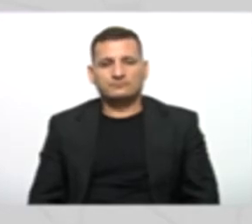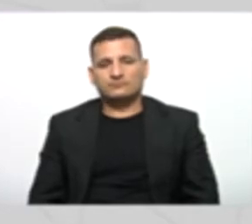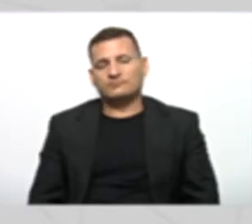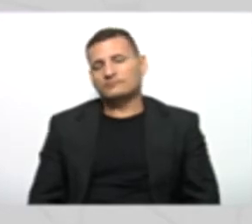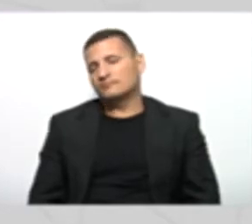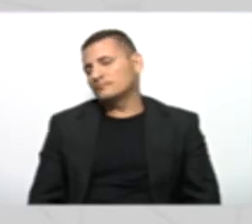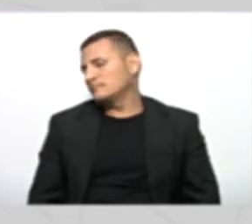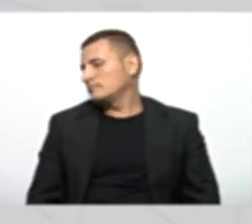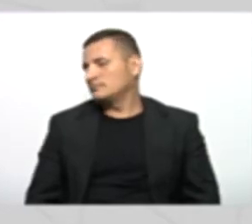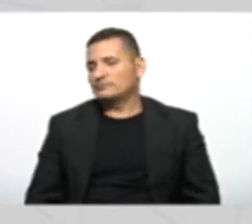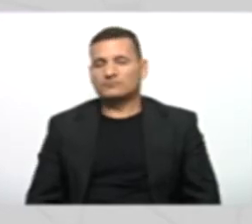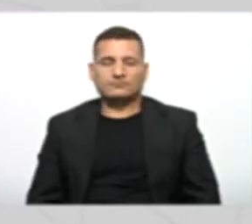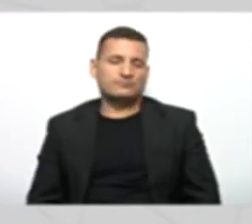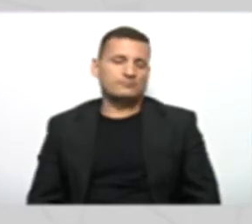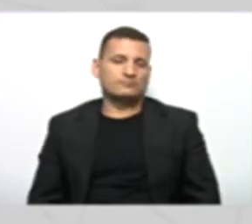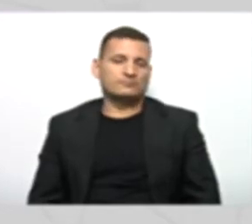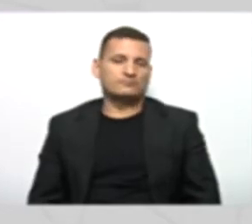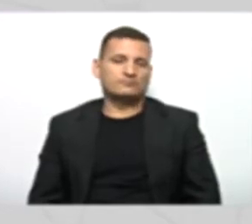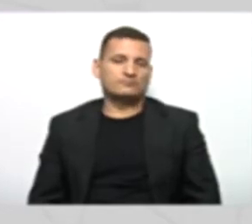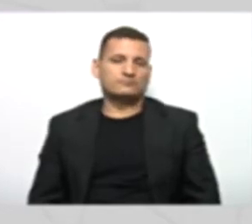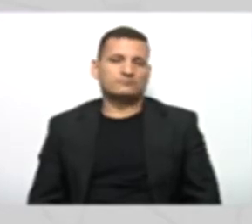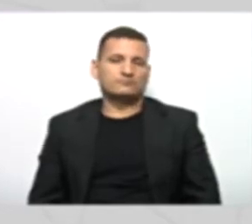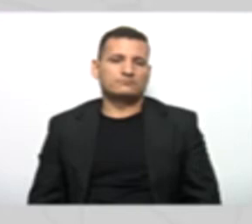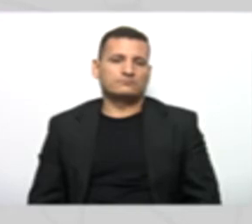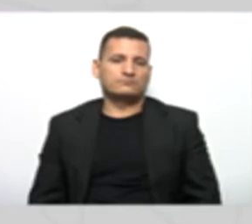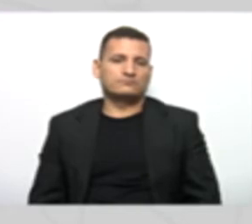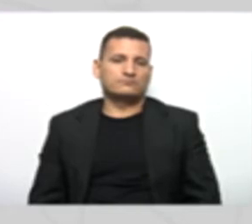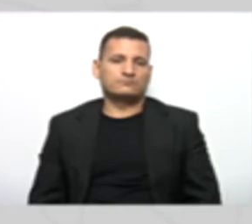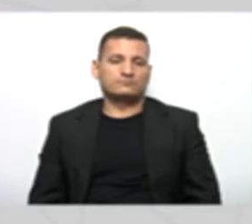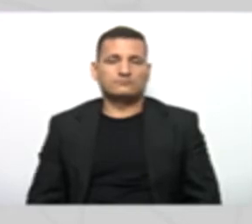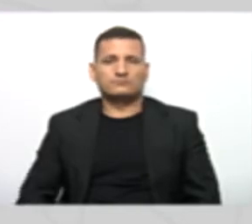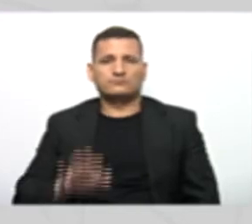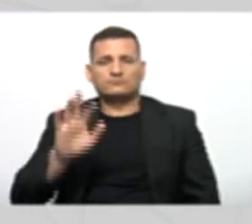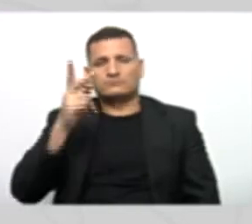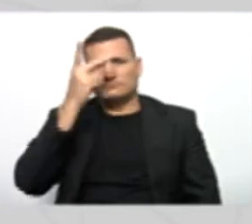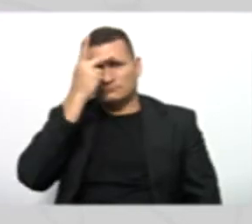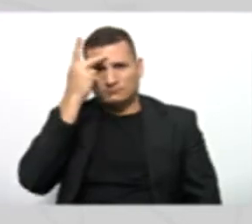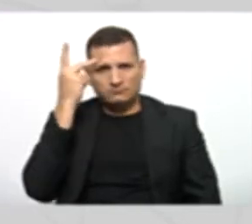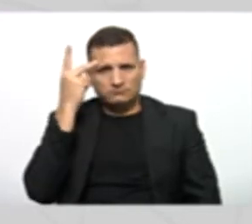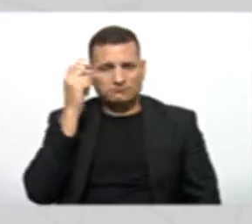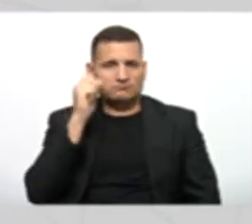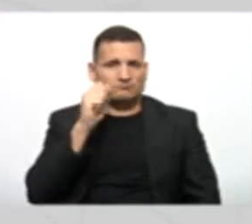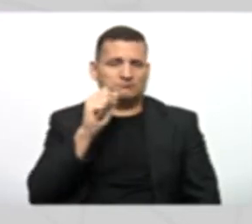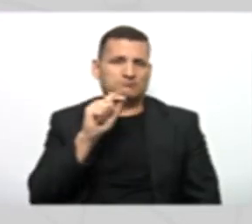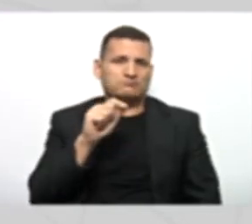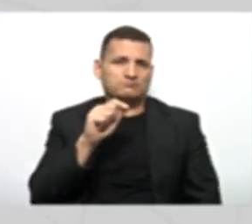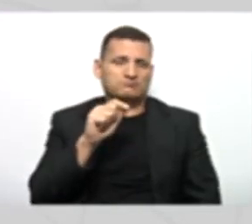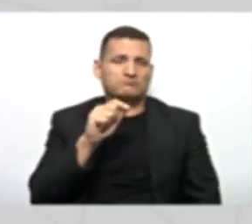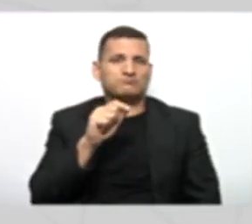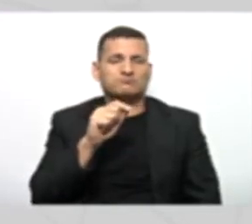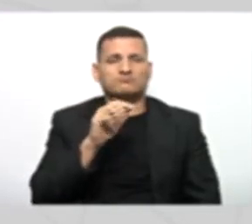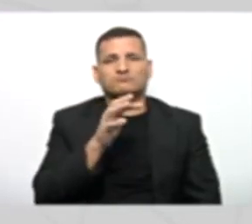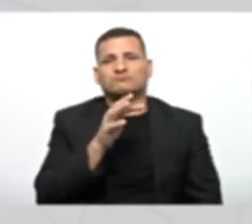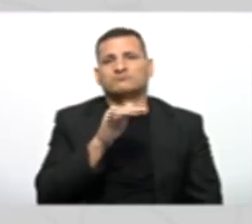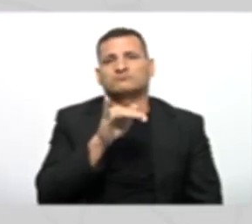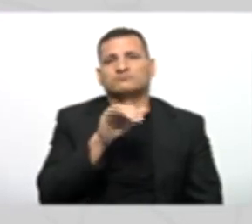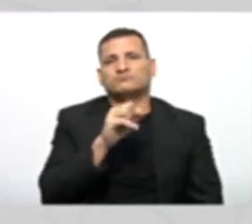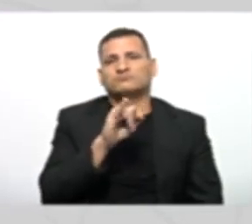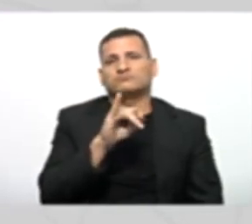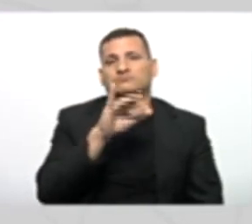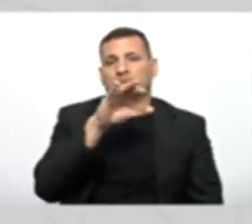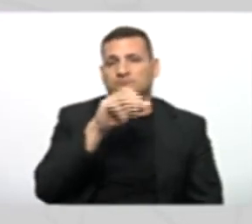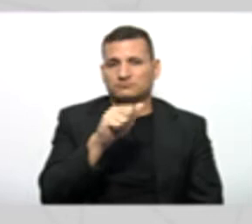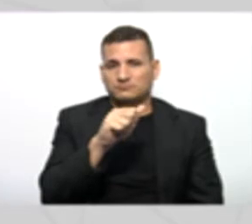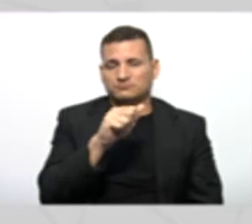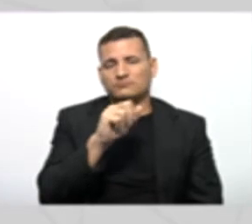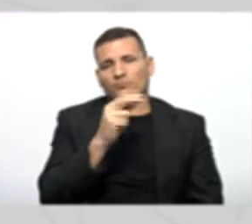uma pessoa, pode ser do tipo pessoa física ou pessoa jurídica, trazendo para o conceito